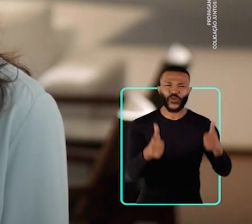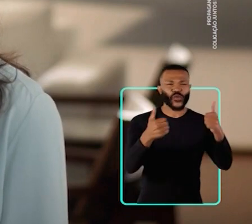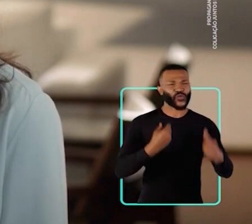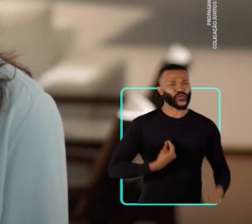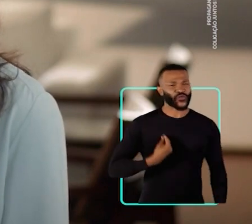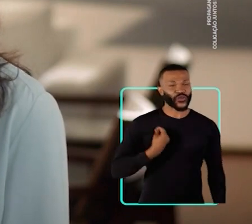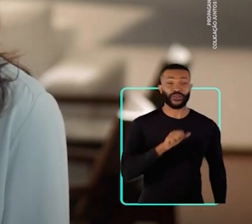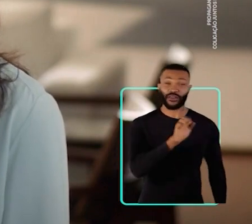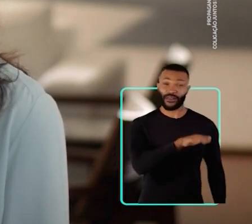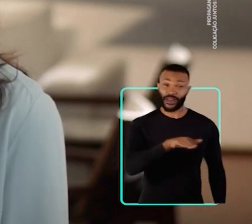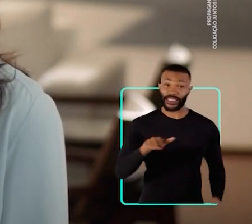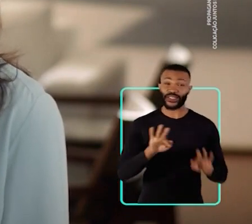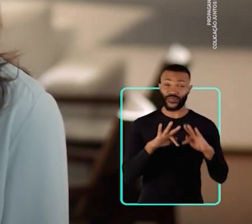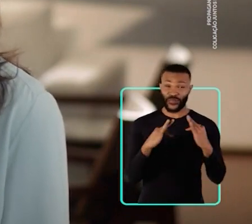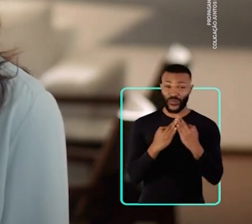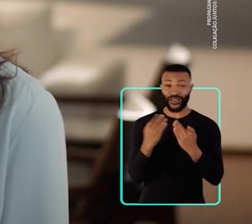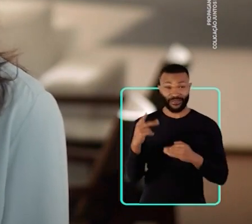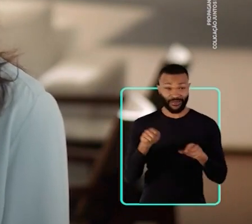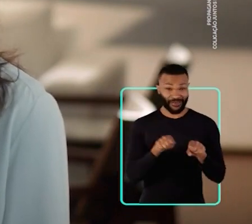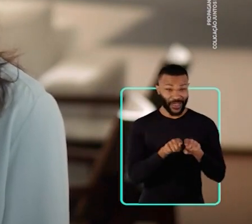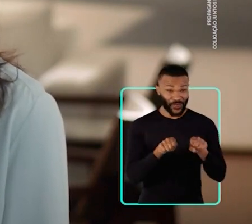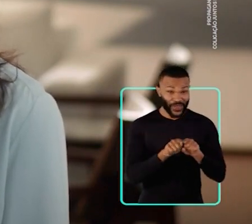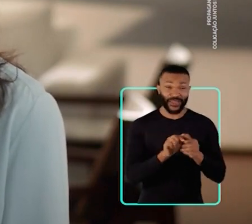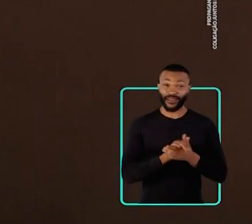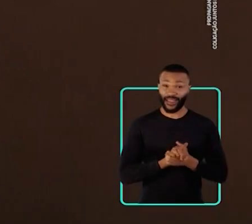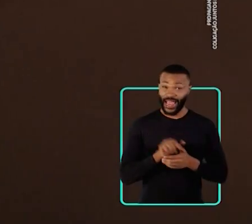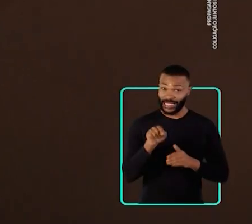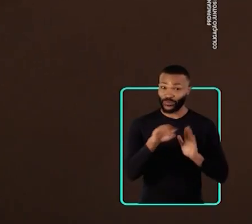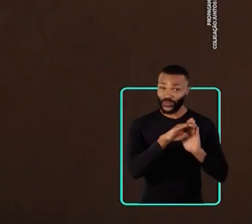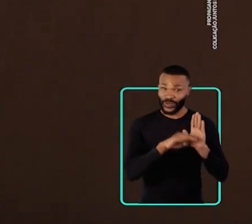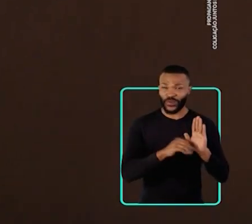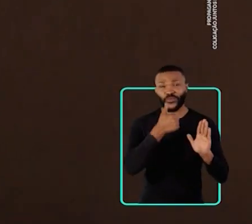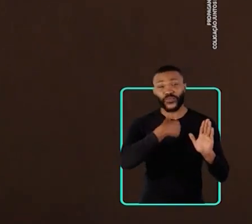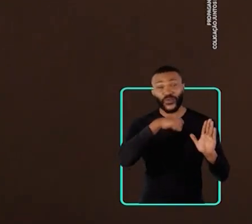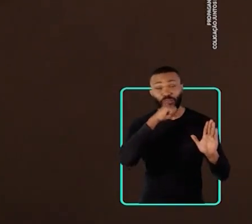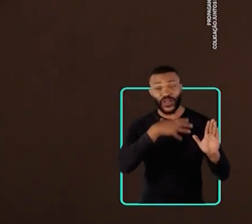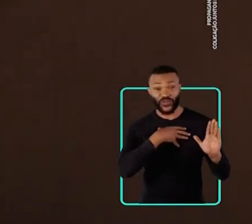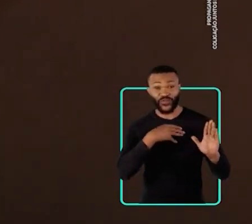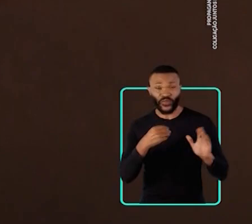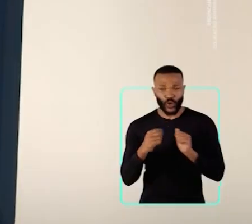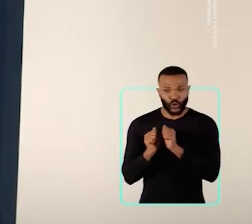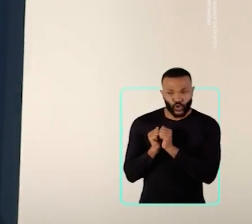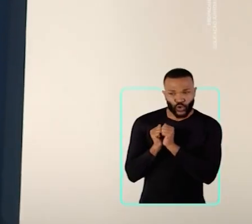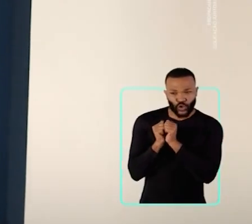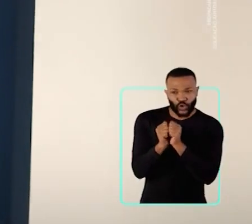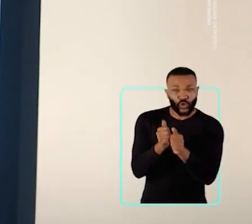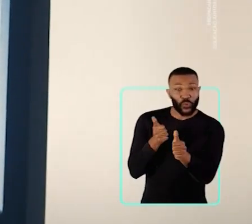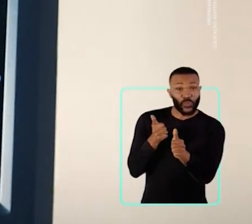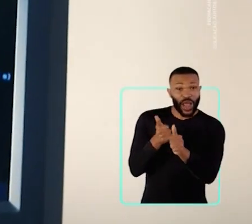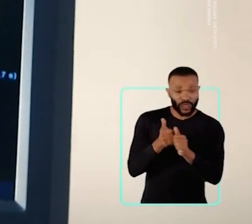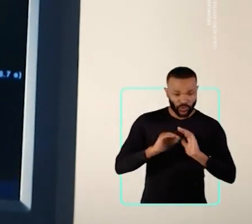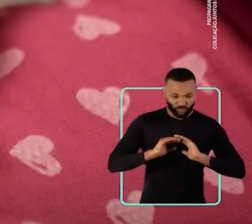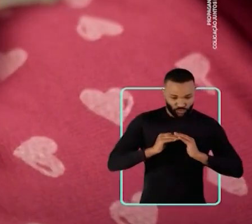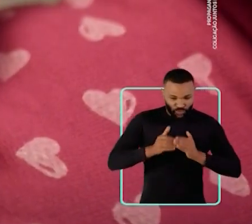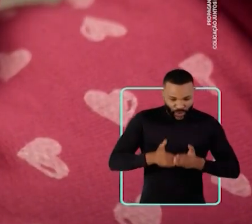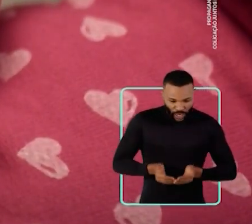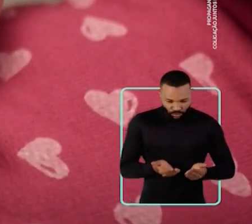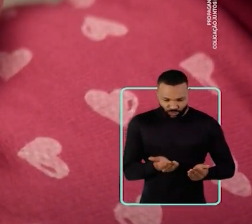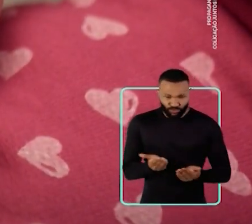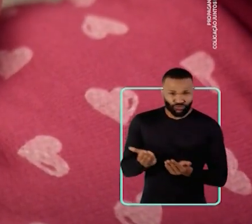vida das crianças e de suas famílias. Com esse programa, mães e filhos eram acompanhados de perto, desde a gestação,